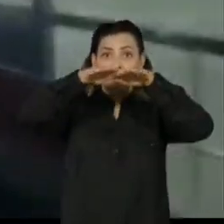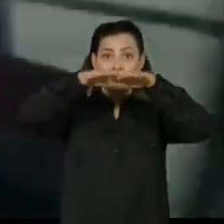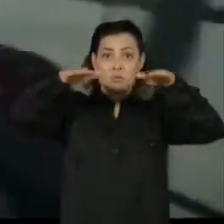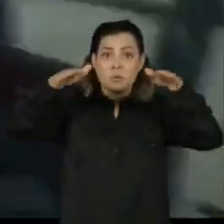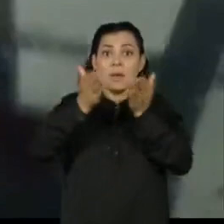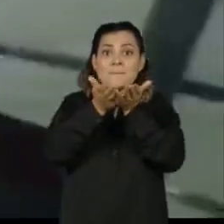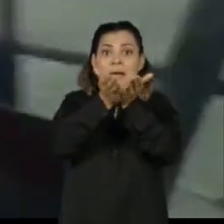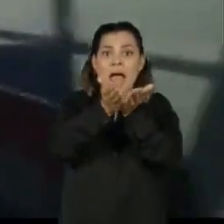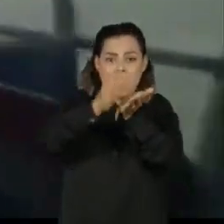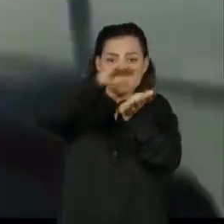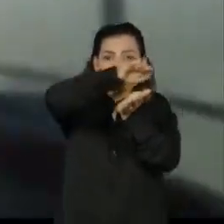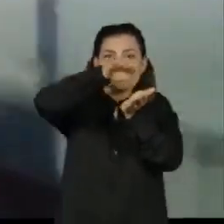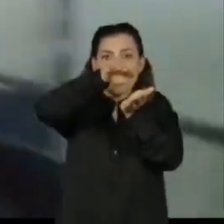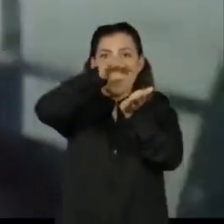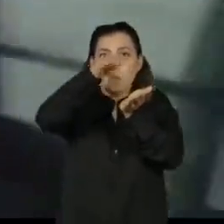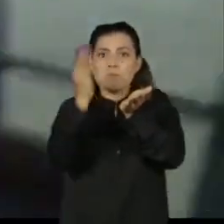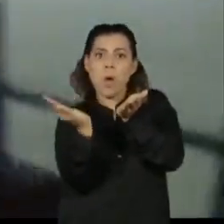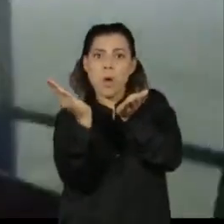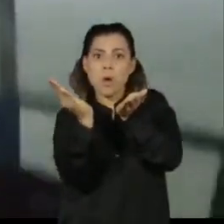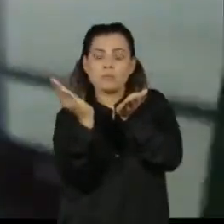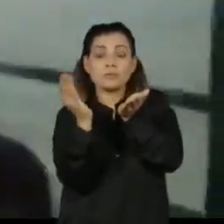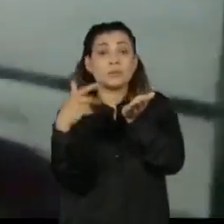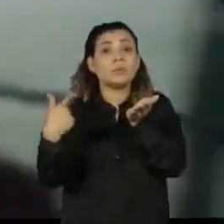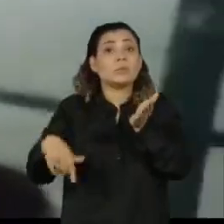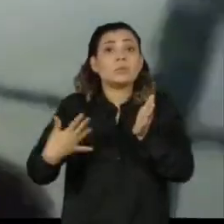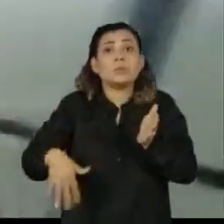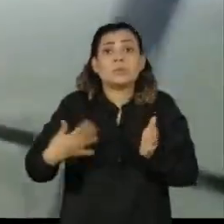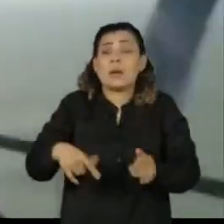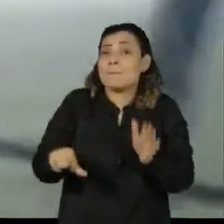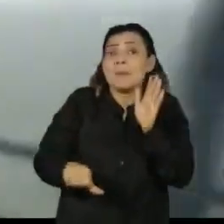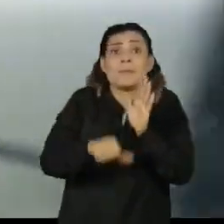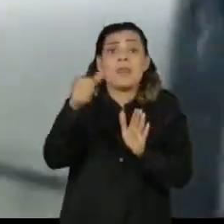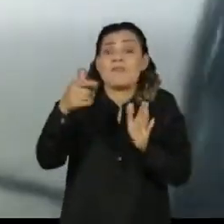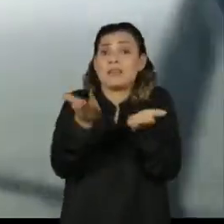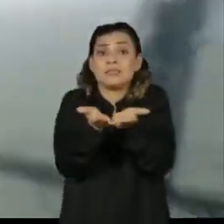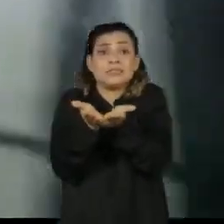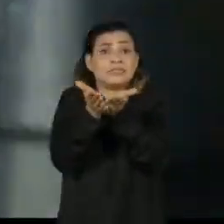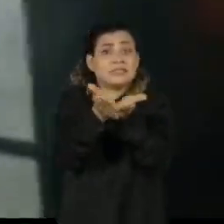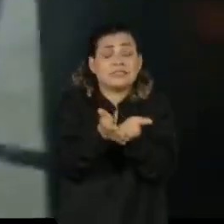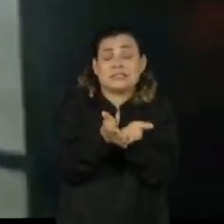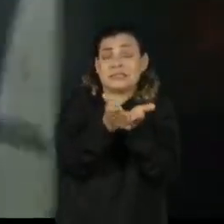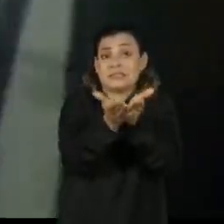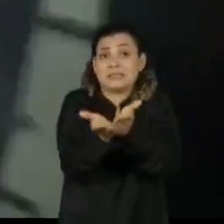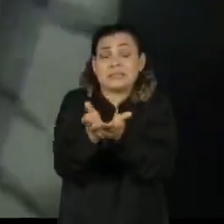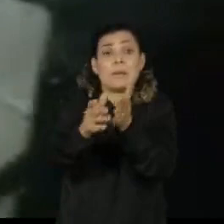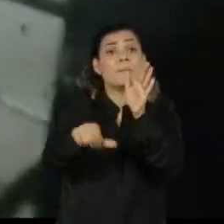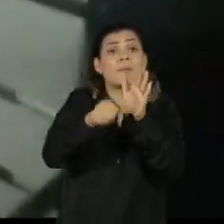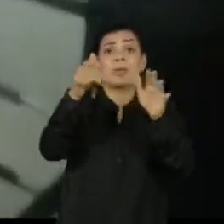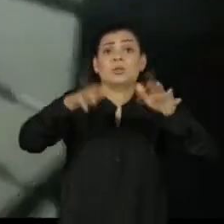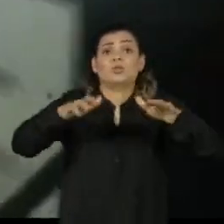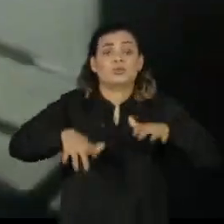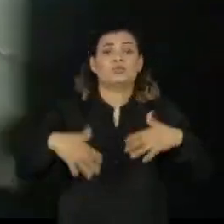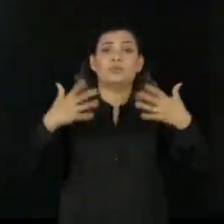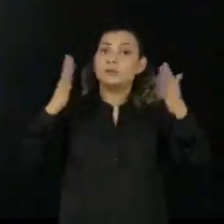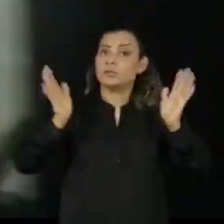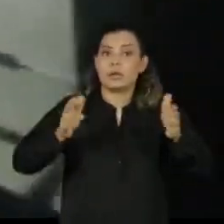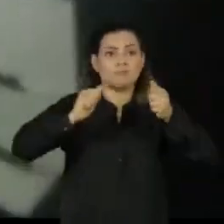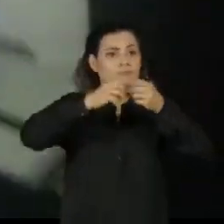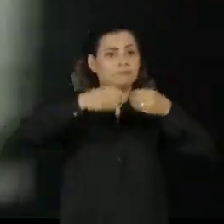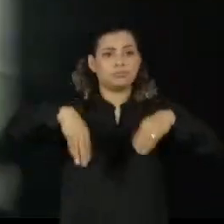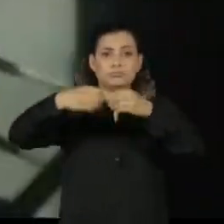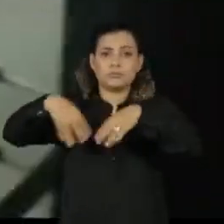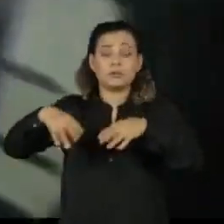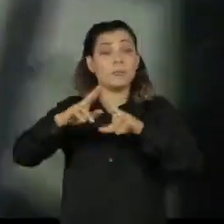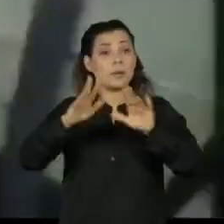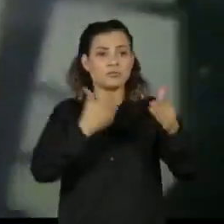cai. É só o primeiro temporal, está voltando para trás, porque não tem força para ir contra o vento. Apesar do problema, ninguém